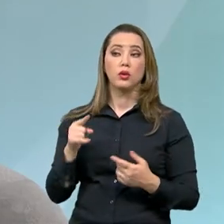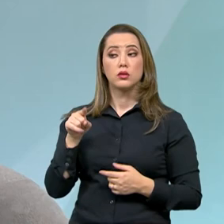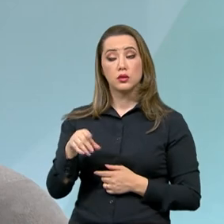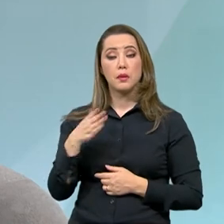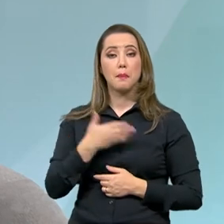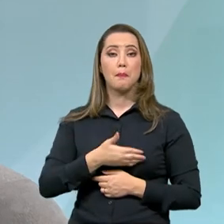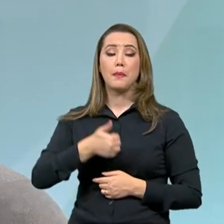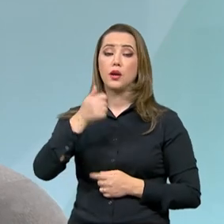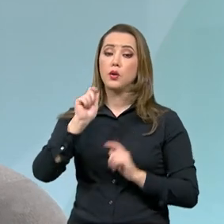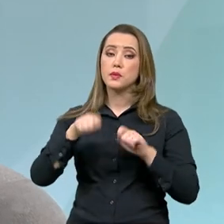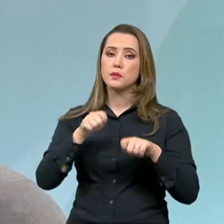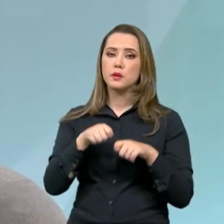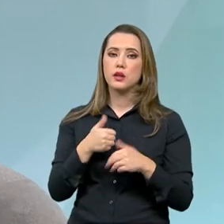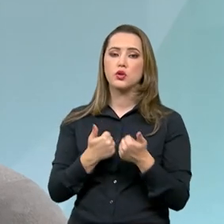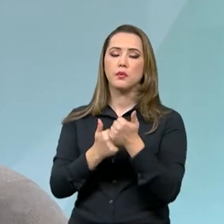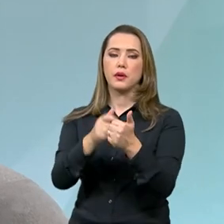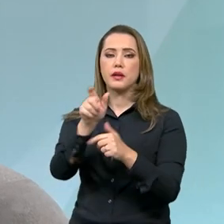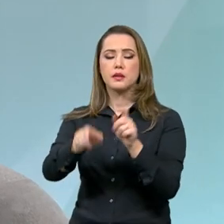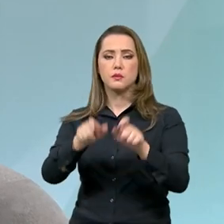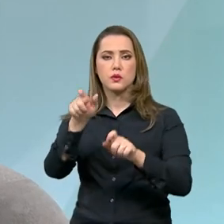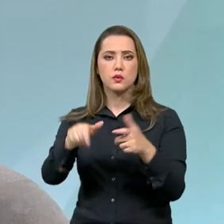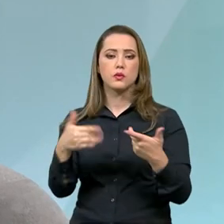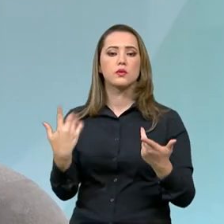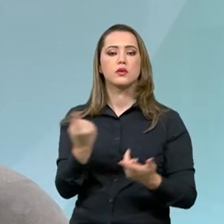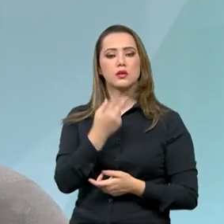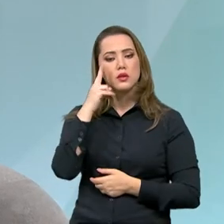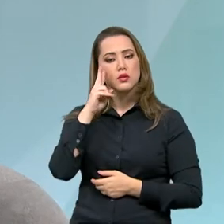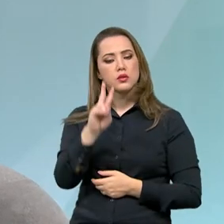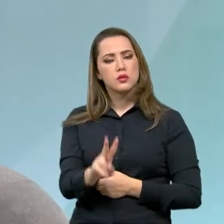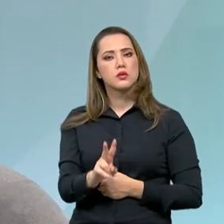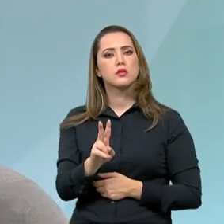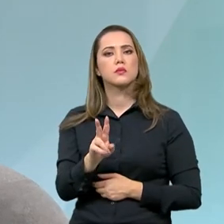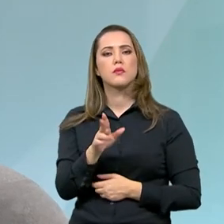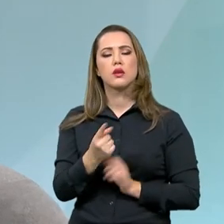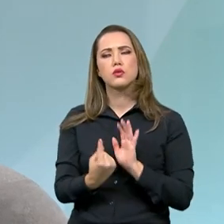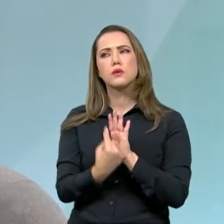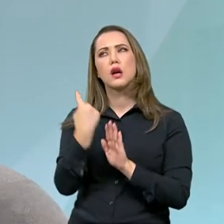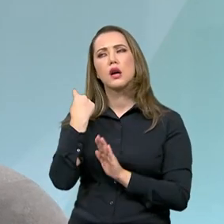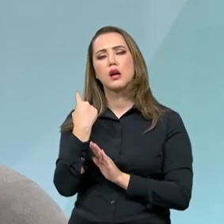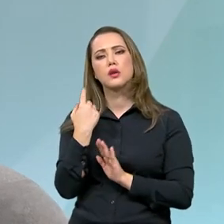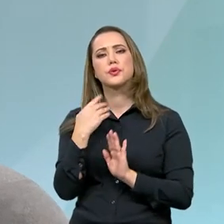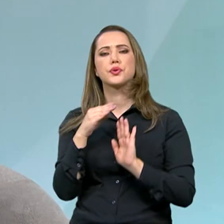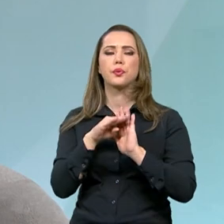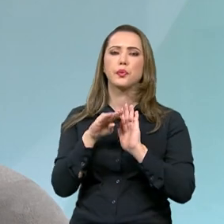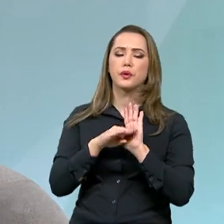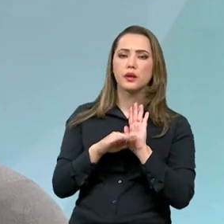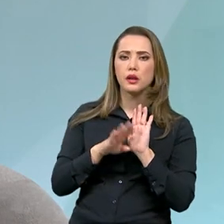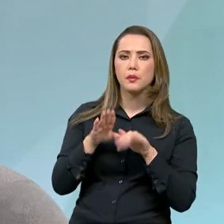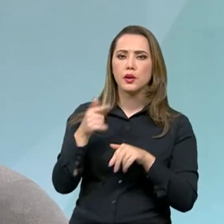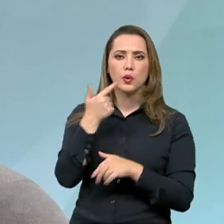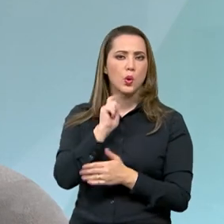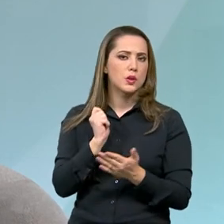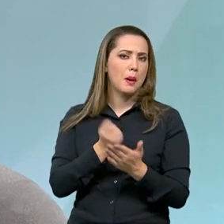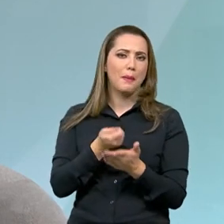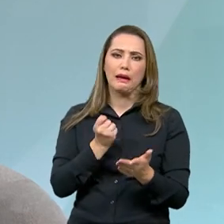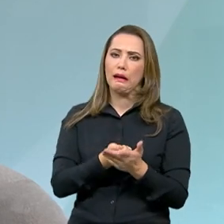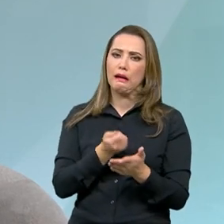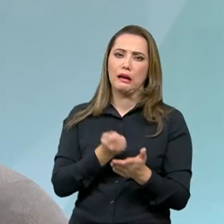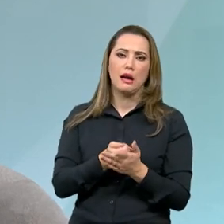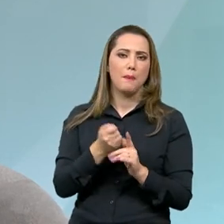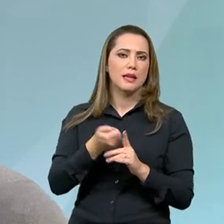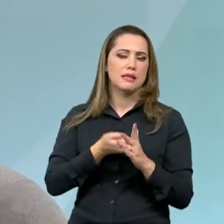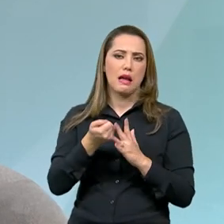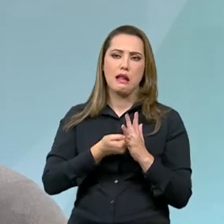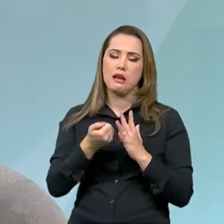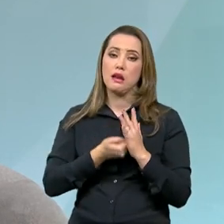melhores soluções para esse público que a gente via no passado do programa, que tinha uma inadimplência muito alta na